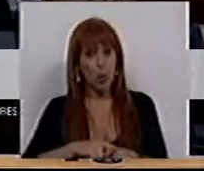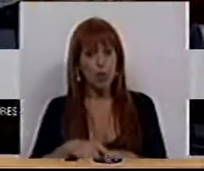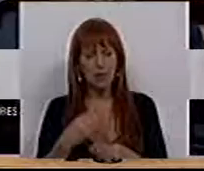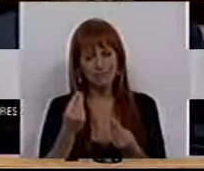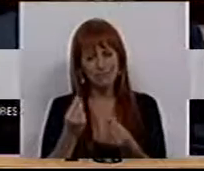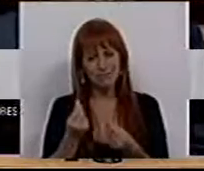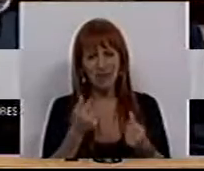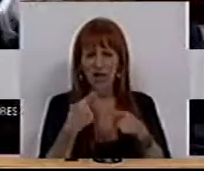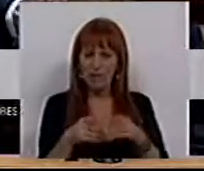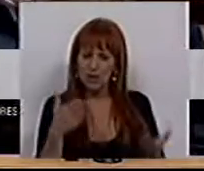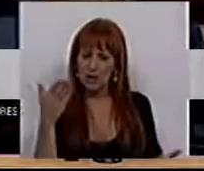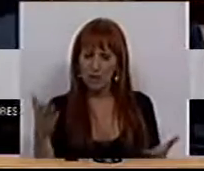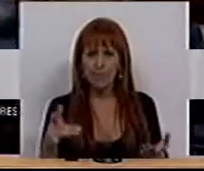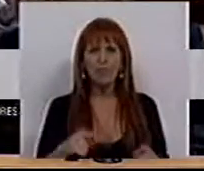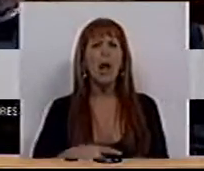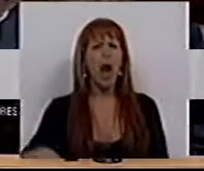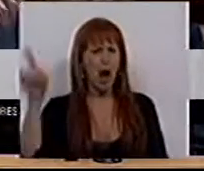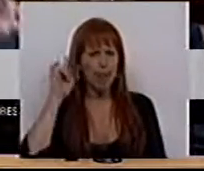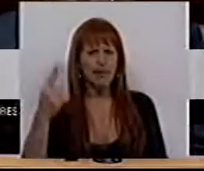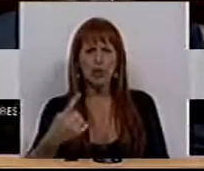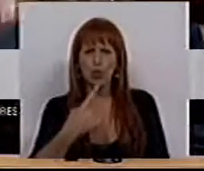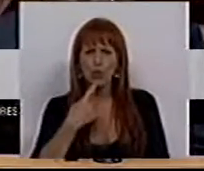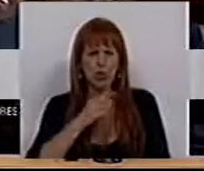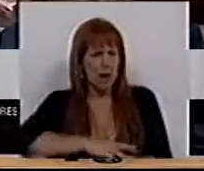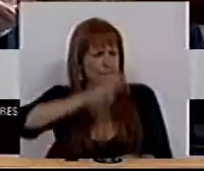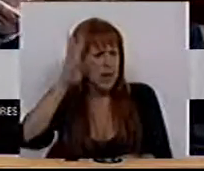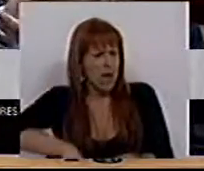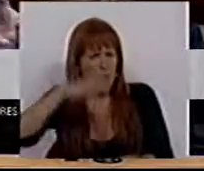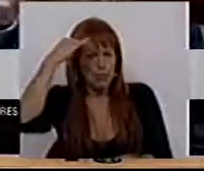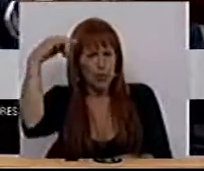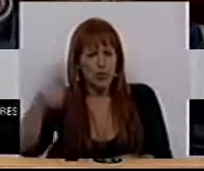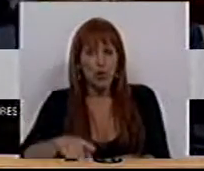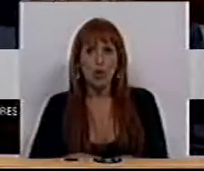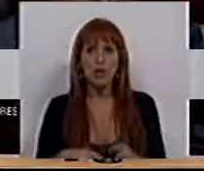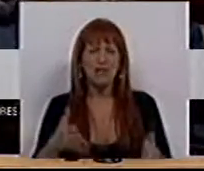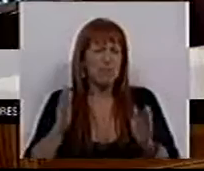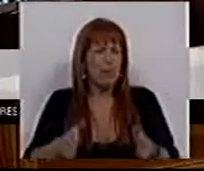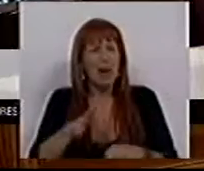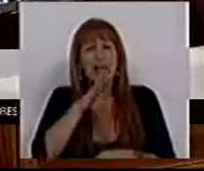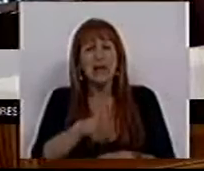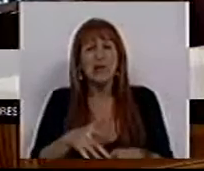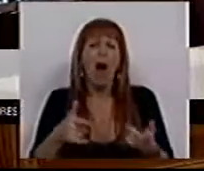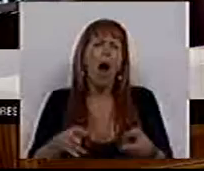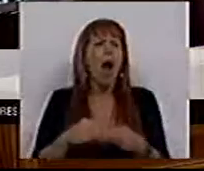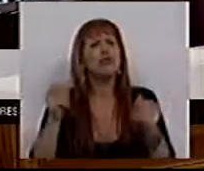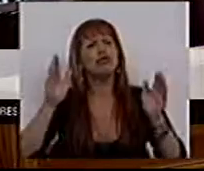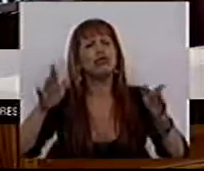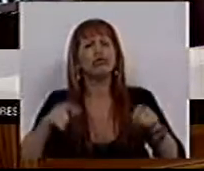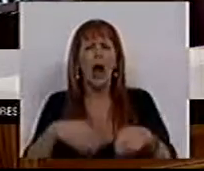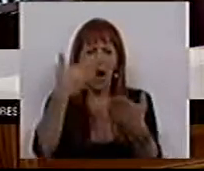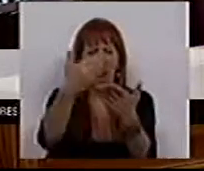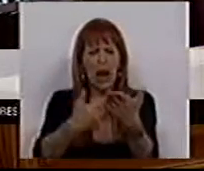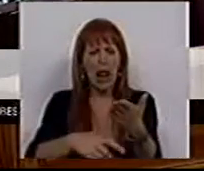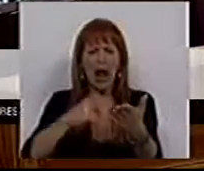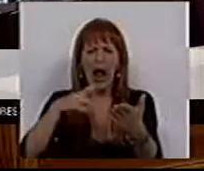fisionomia dessas diferenças, e que isso é importantíssimo para milhares de professores. E, portanto, não vale a pena dizer, já resolvemos, está aqui